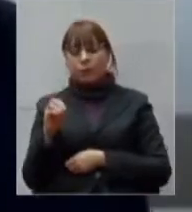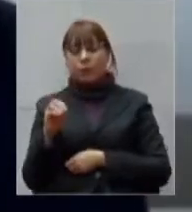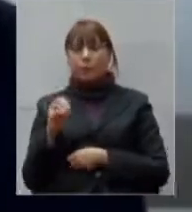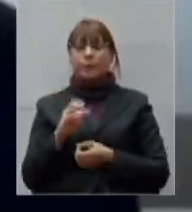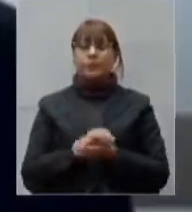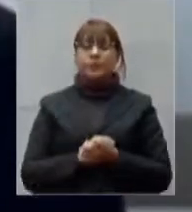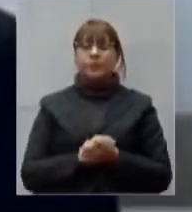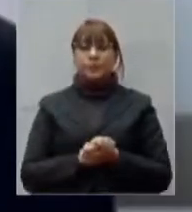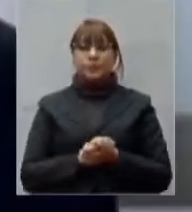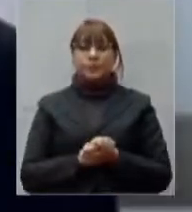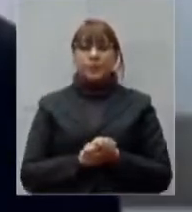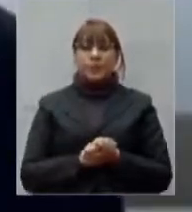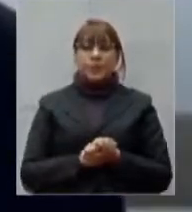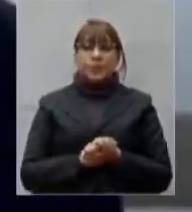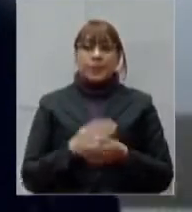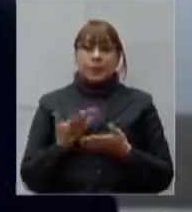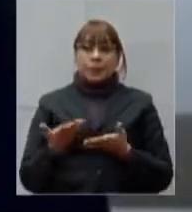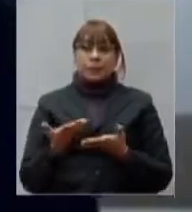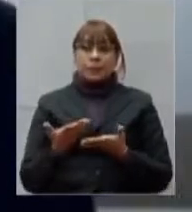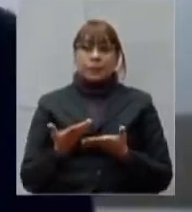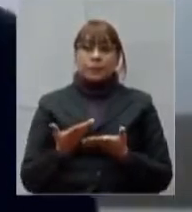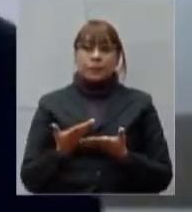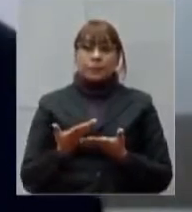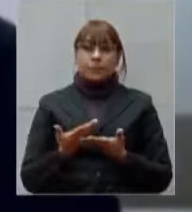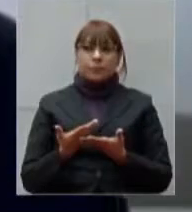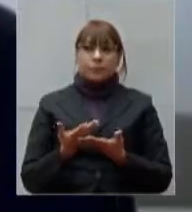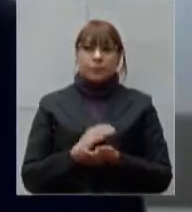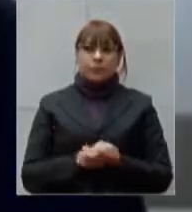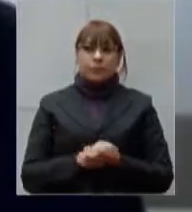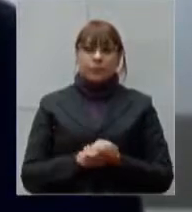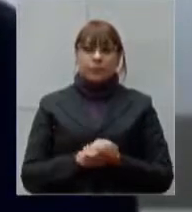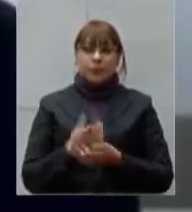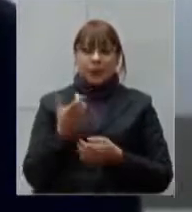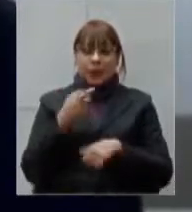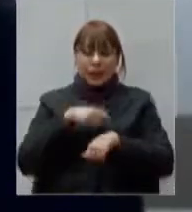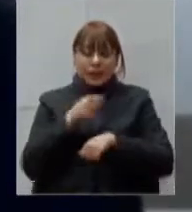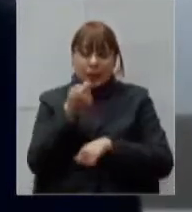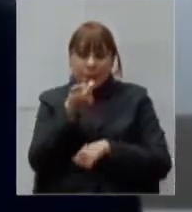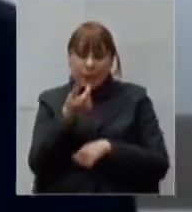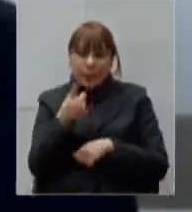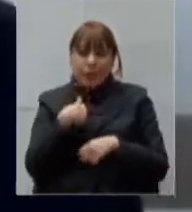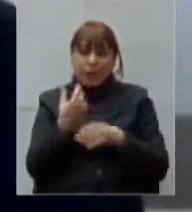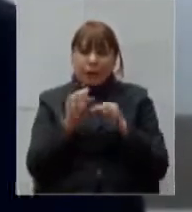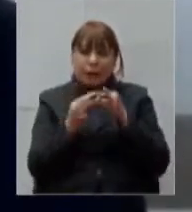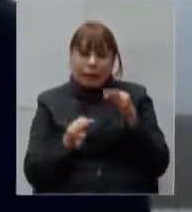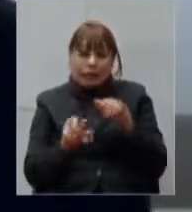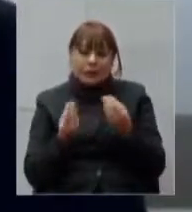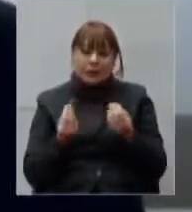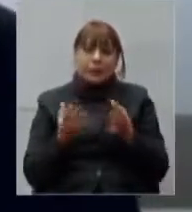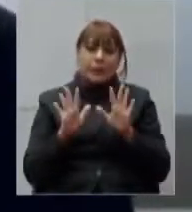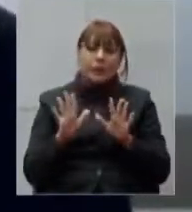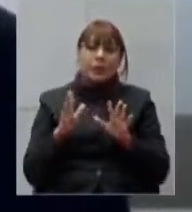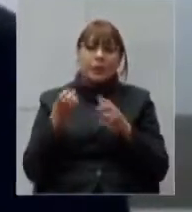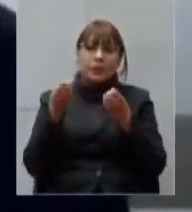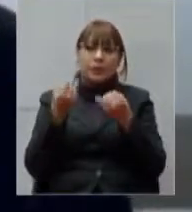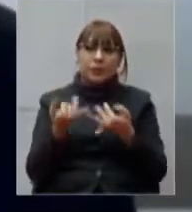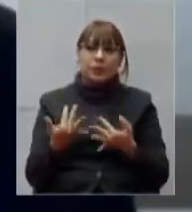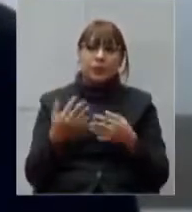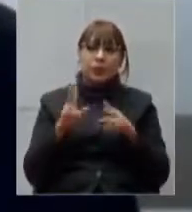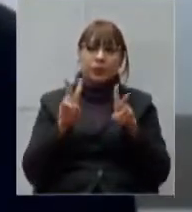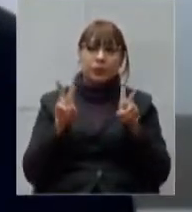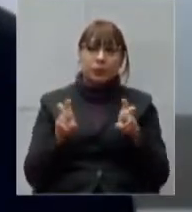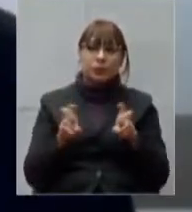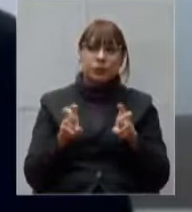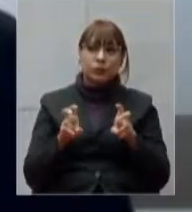mas eu queria entrar numa seara o tempo vai importando é muita coisa para falar mas eu queria entrar numa seara agora das leis e